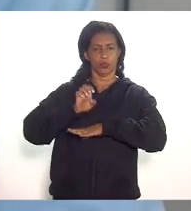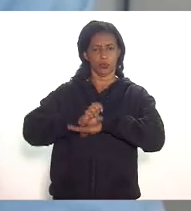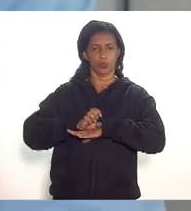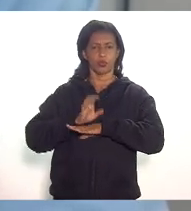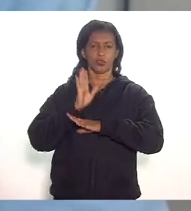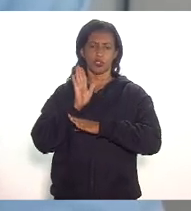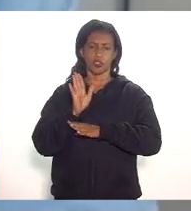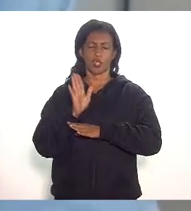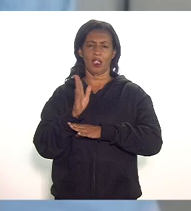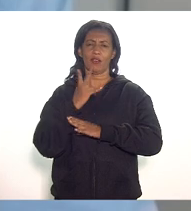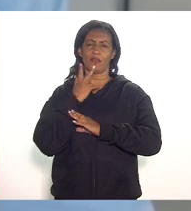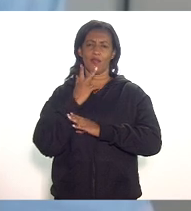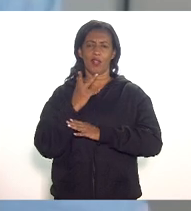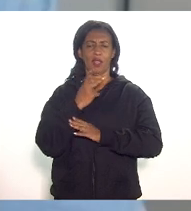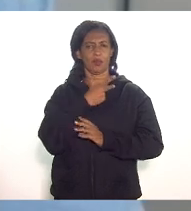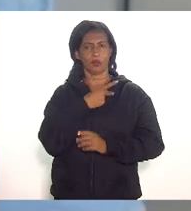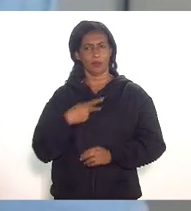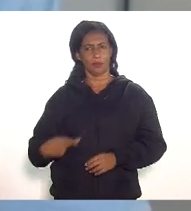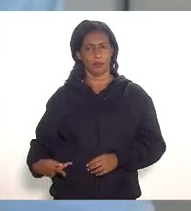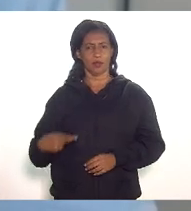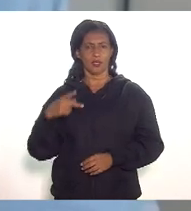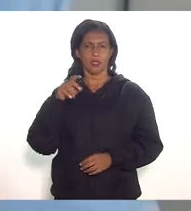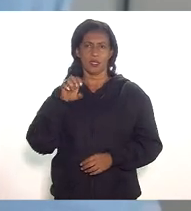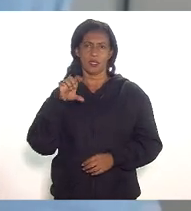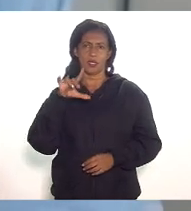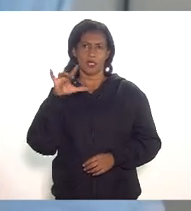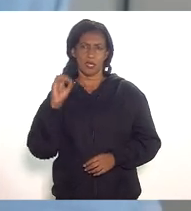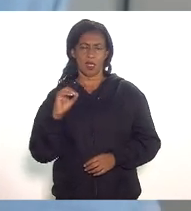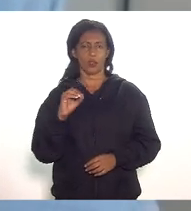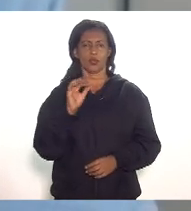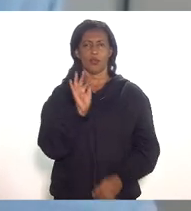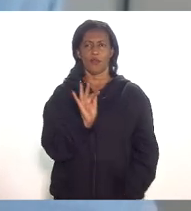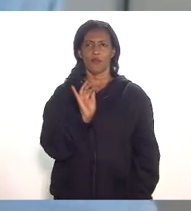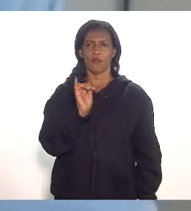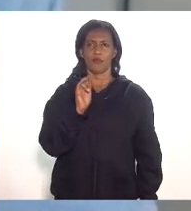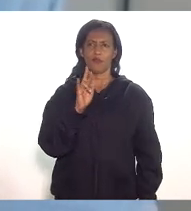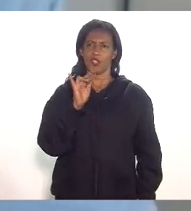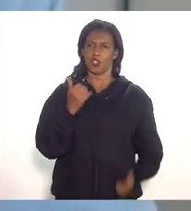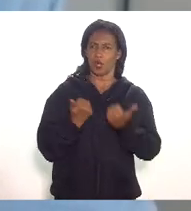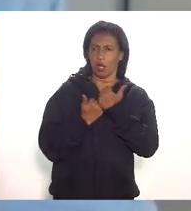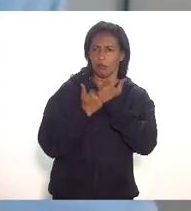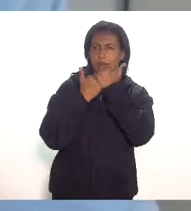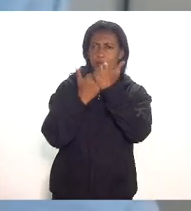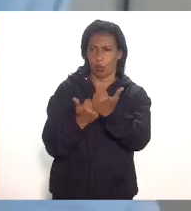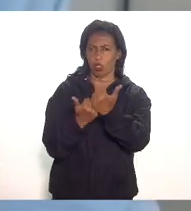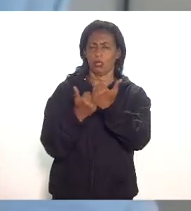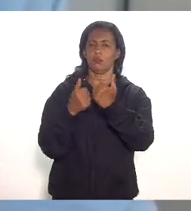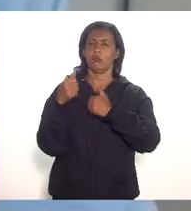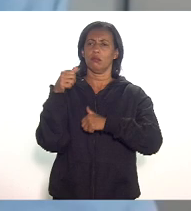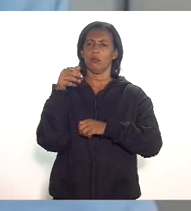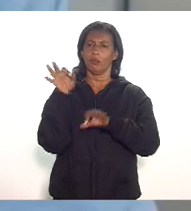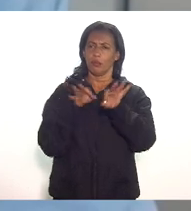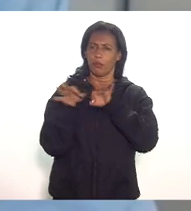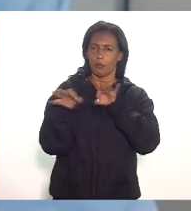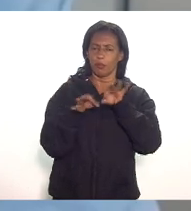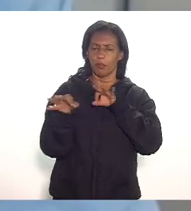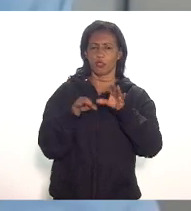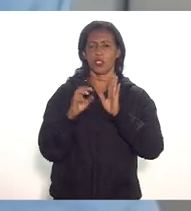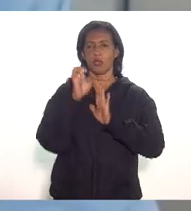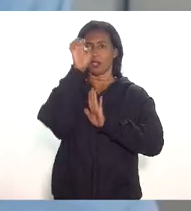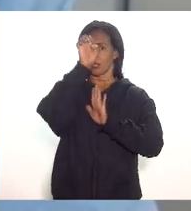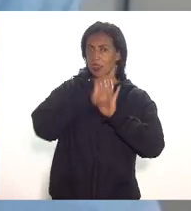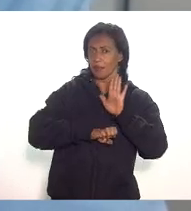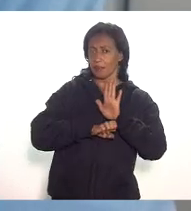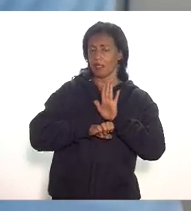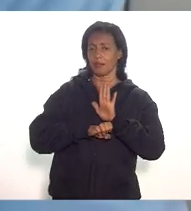já bem dito pelo nosso vice-presidente Celso Matos afirma apoiar integralmente o projeto em relação às emendas